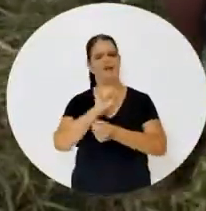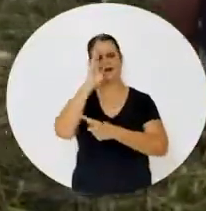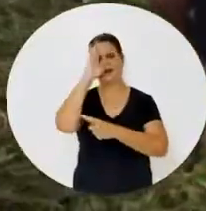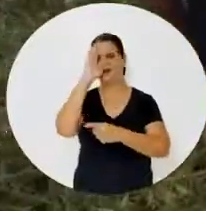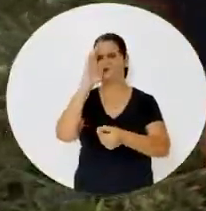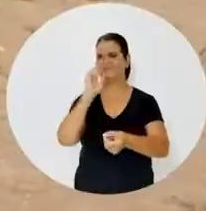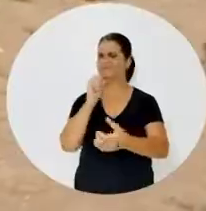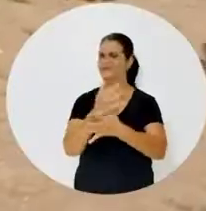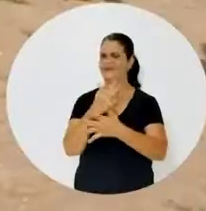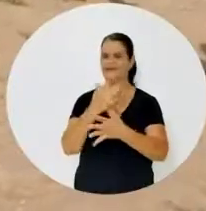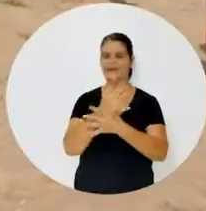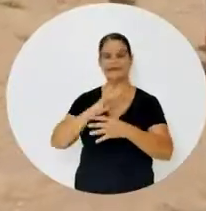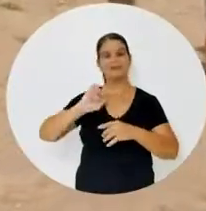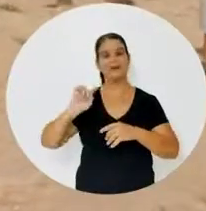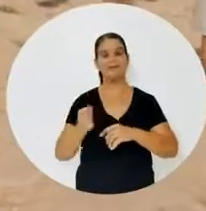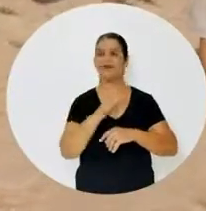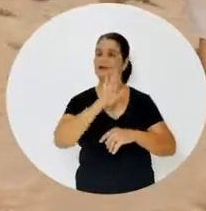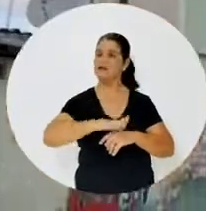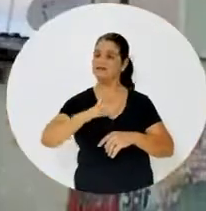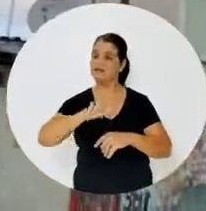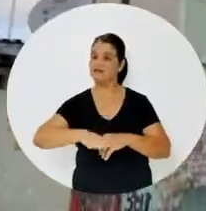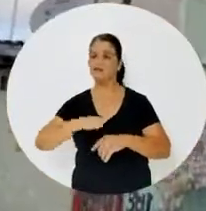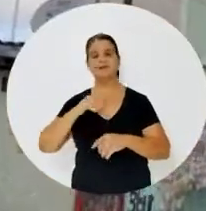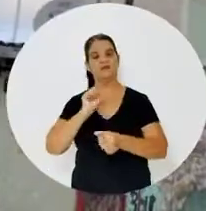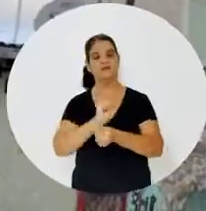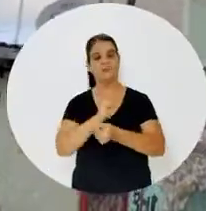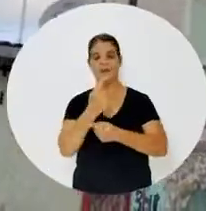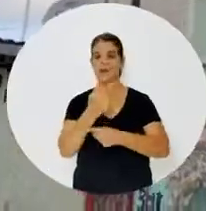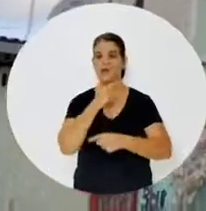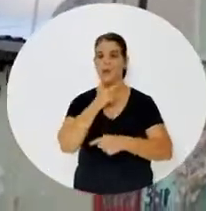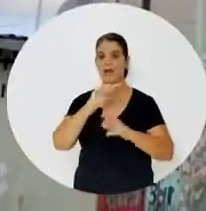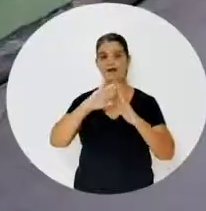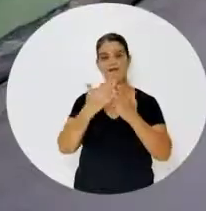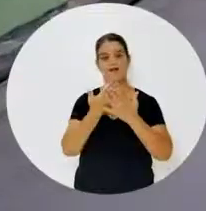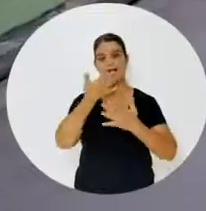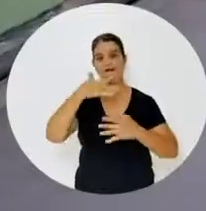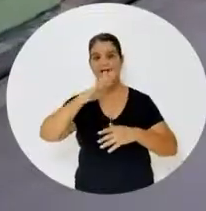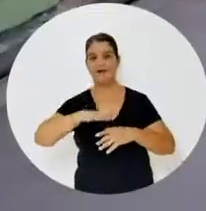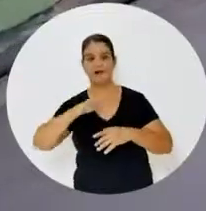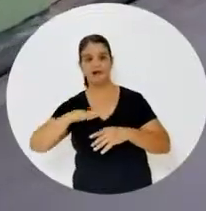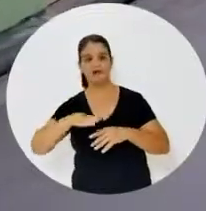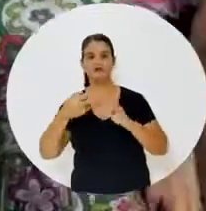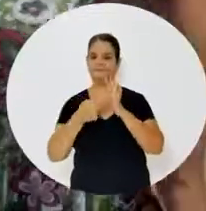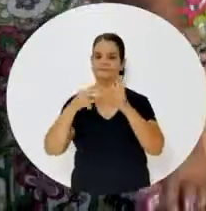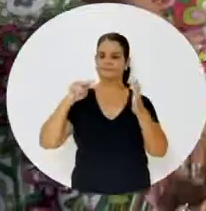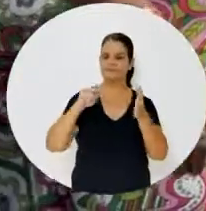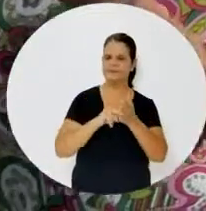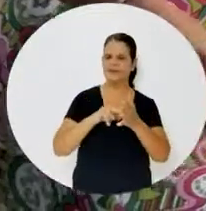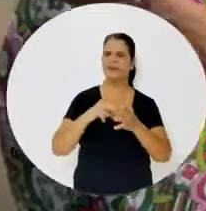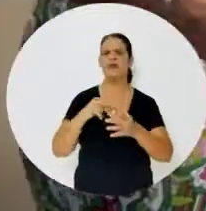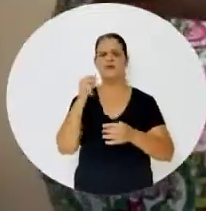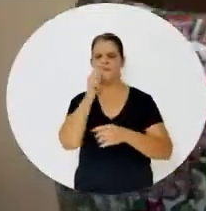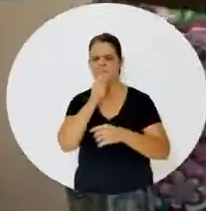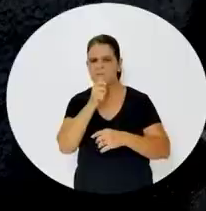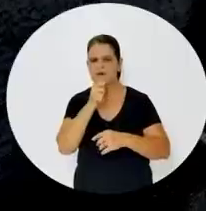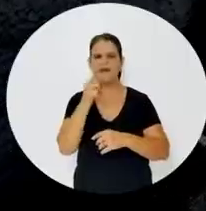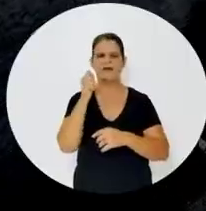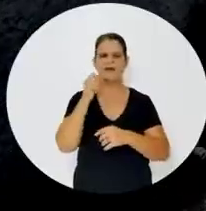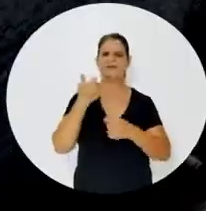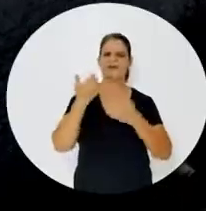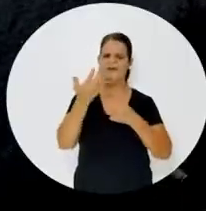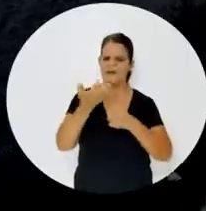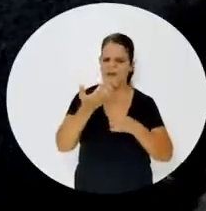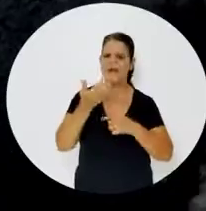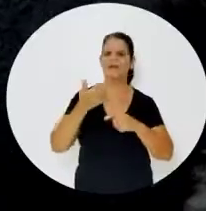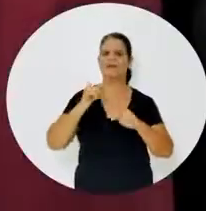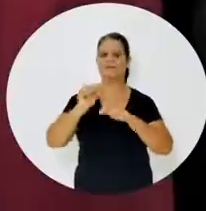da cidade. São milhares de crianças pequenas esperando uma vaga na creche. Isso significa que muita mãe que quer e